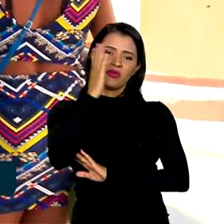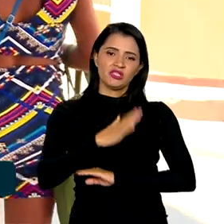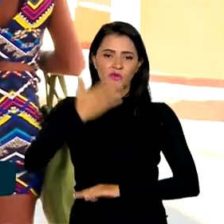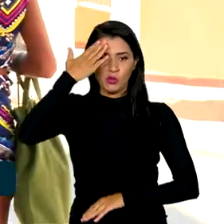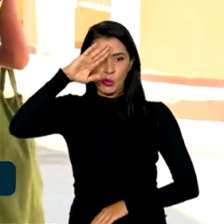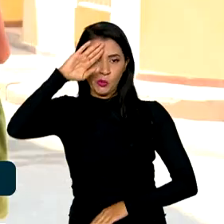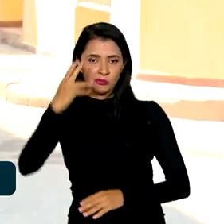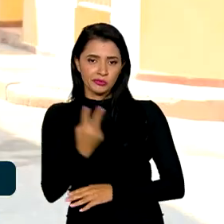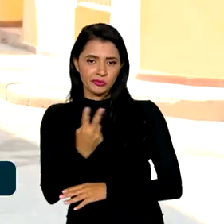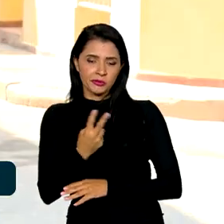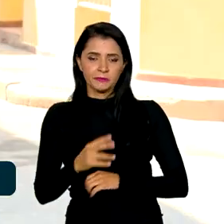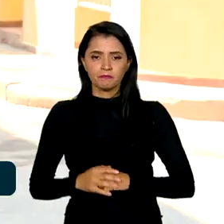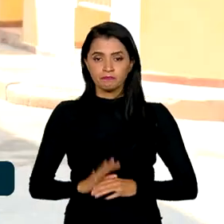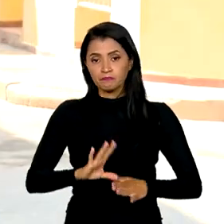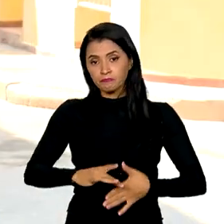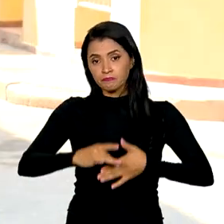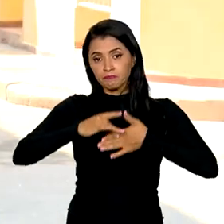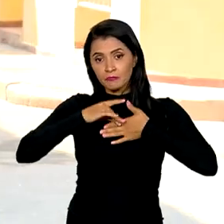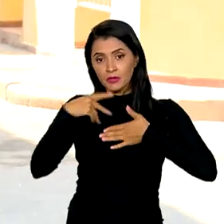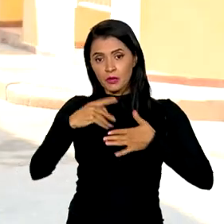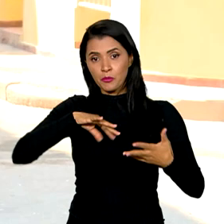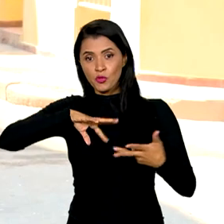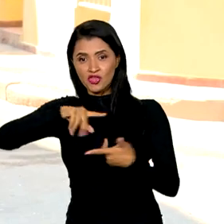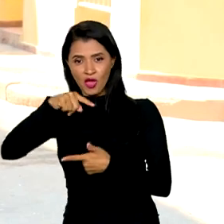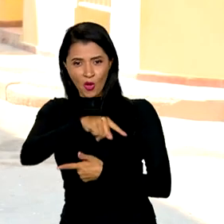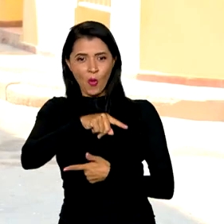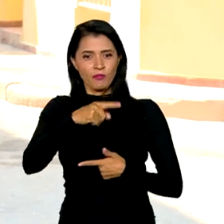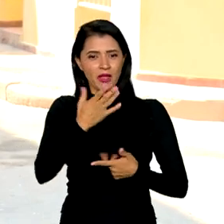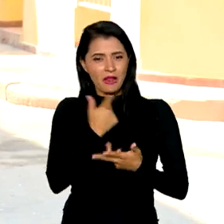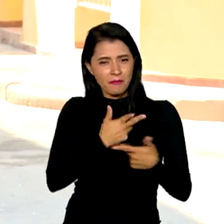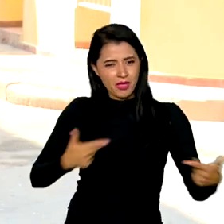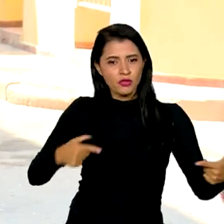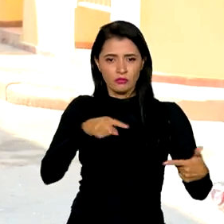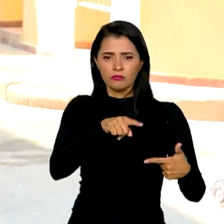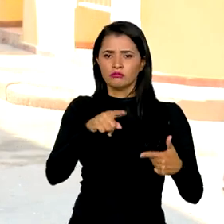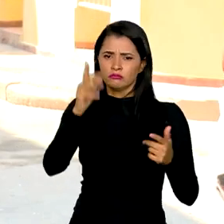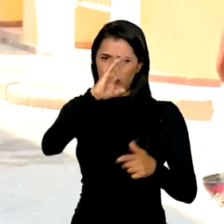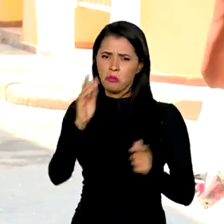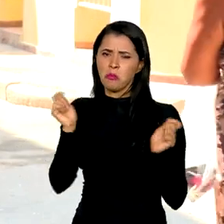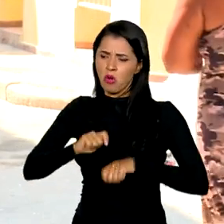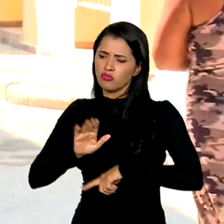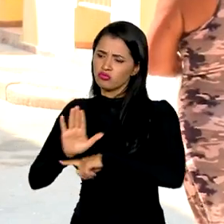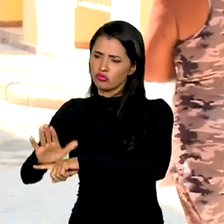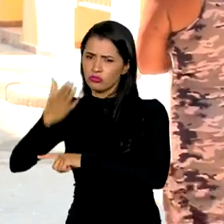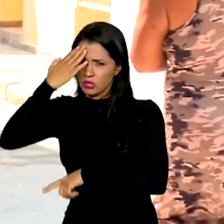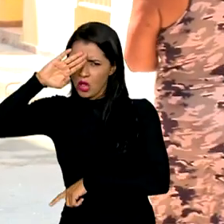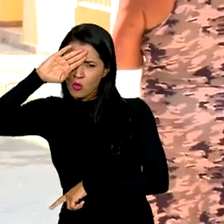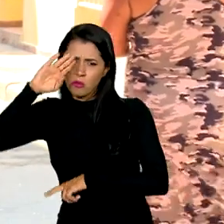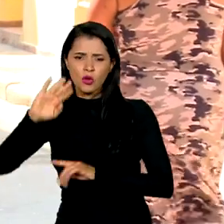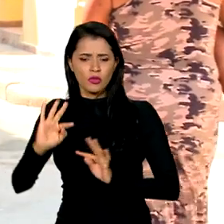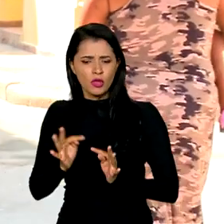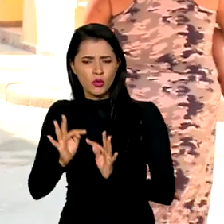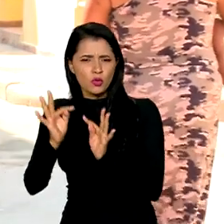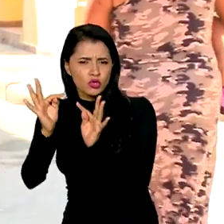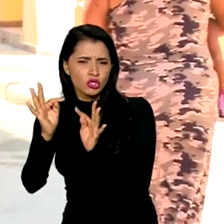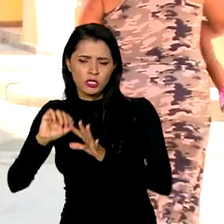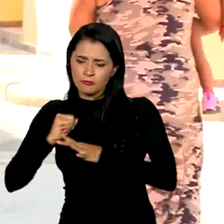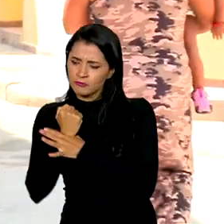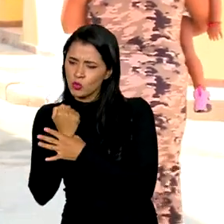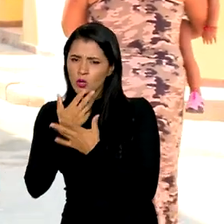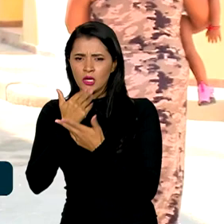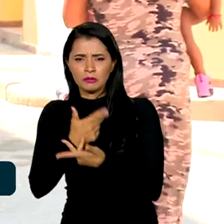para a Cuba. Líder mundial na produção de alimentos, o Brasil também pode ajudar a Cuba na segurança alimentar, com tecnologia para a produção de